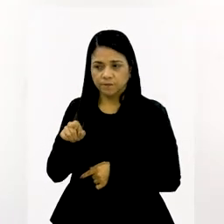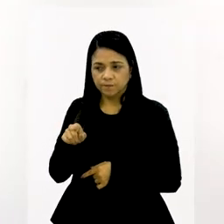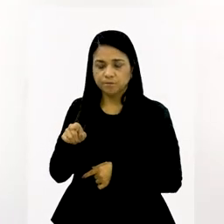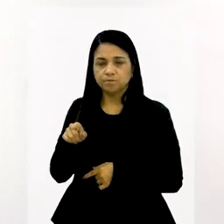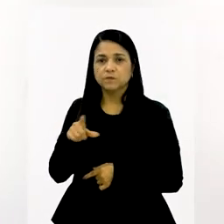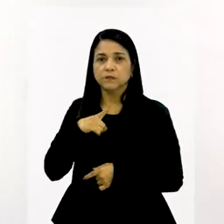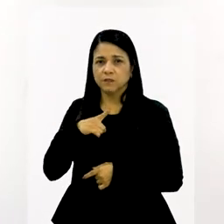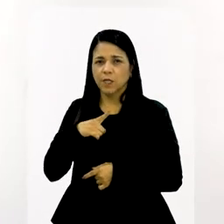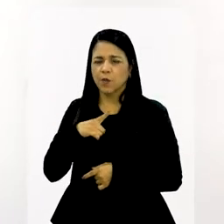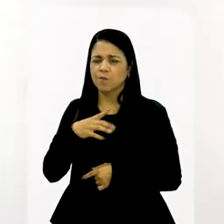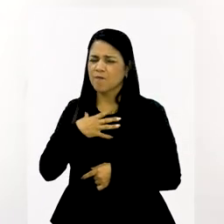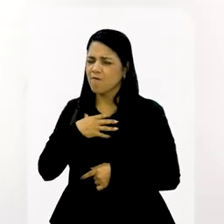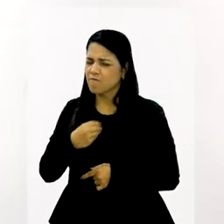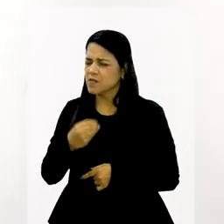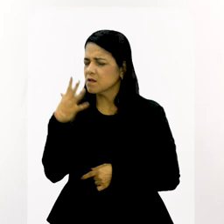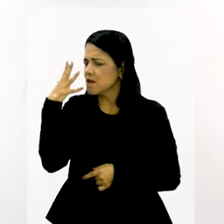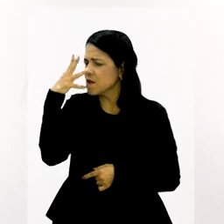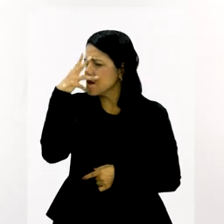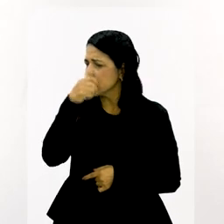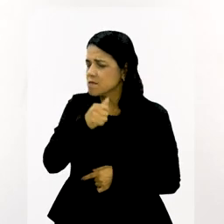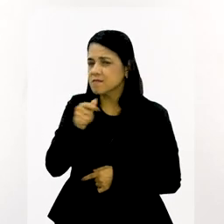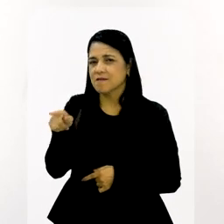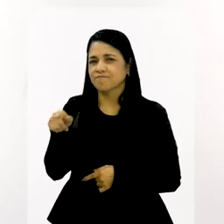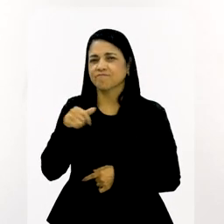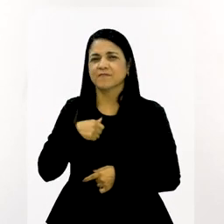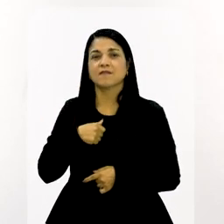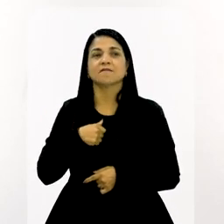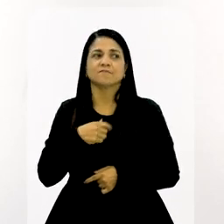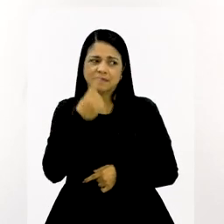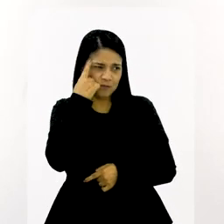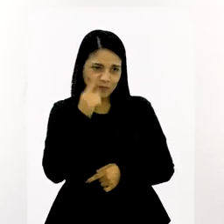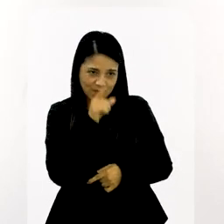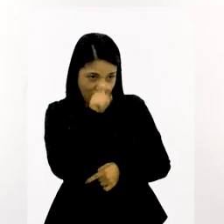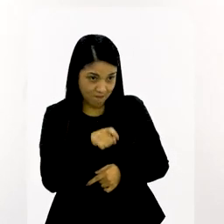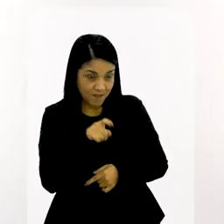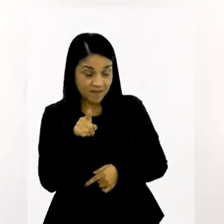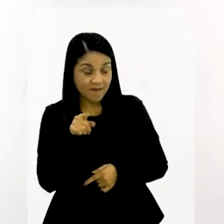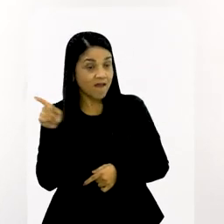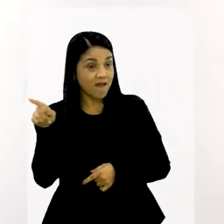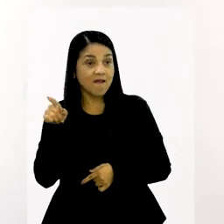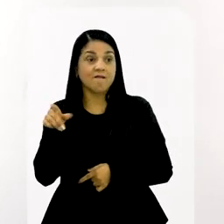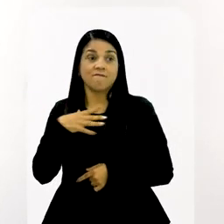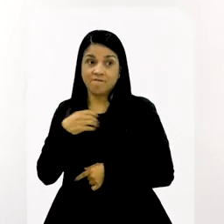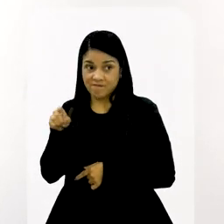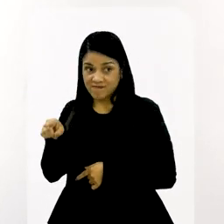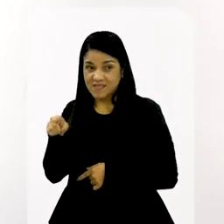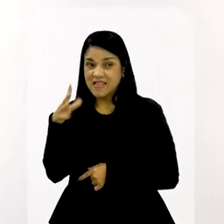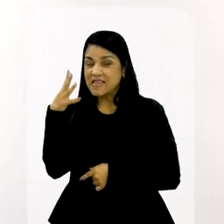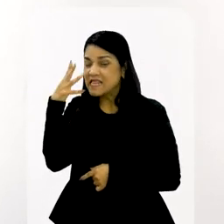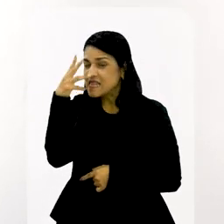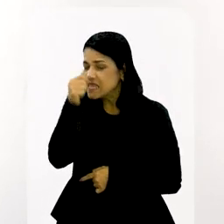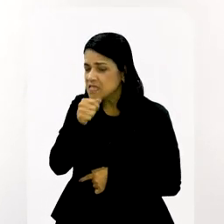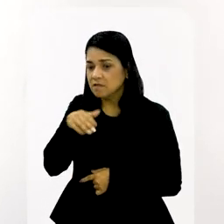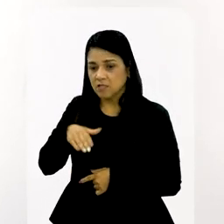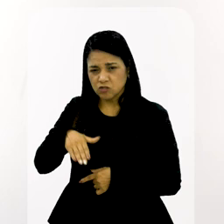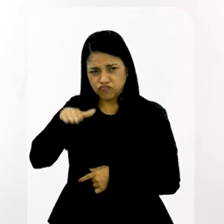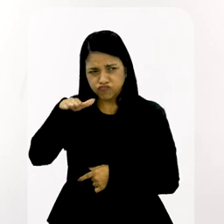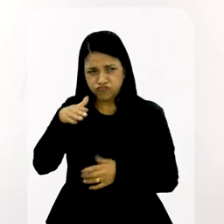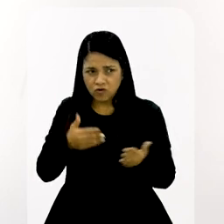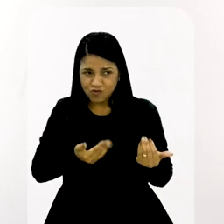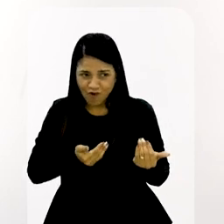Você tem uma filha linda. Para quem não sabe, a filha dela é muito bonita. Ela é bonita assim desde